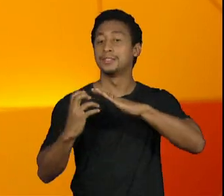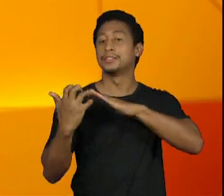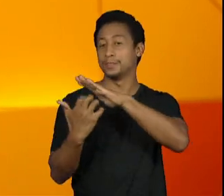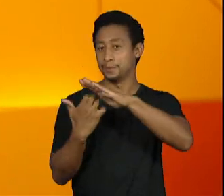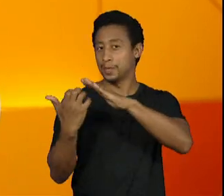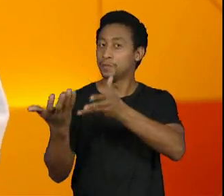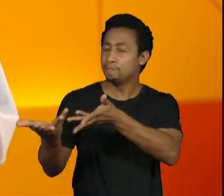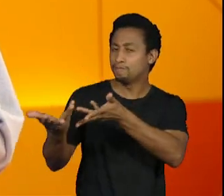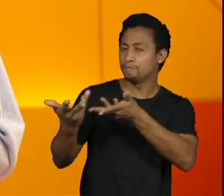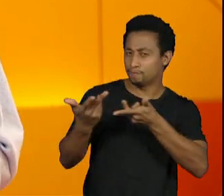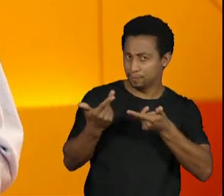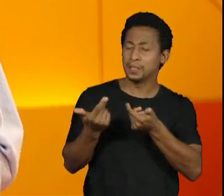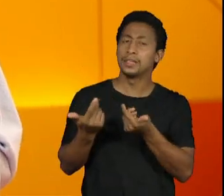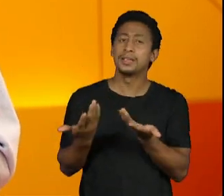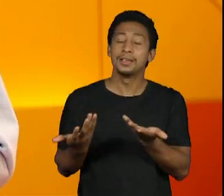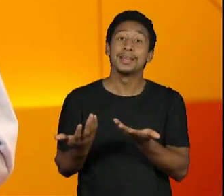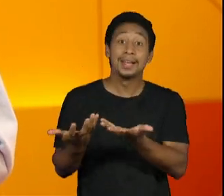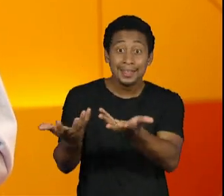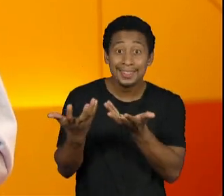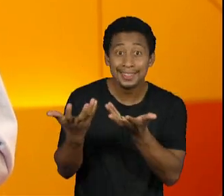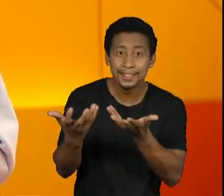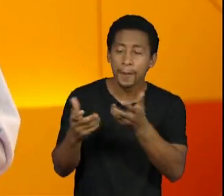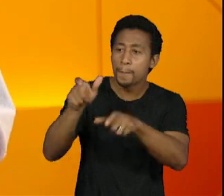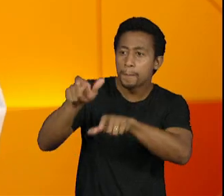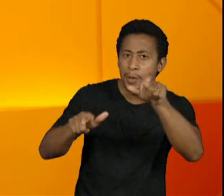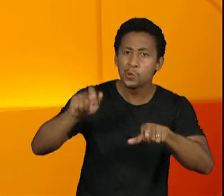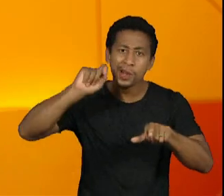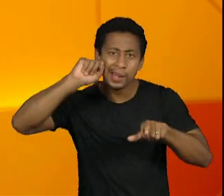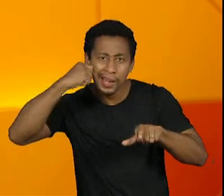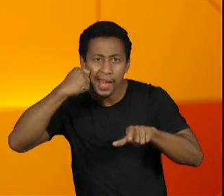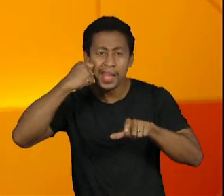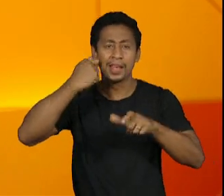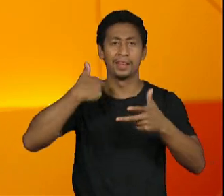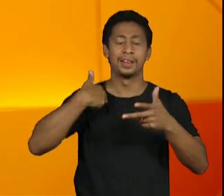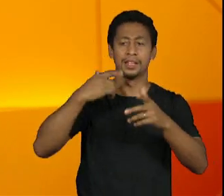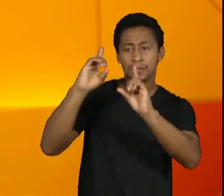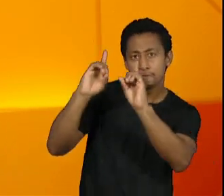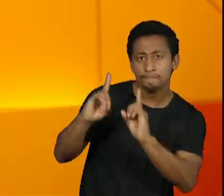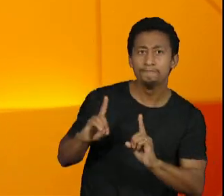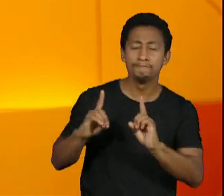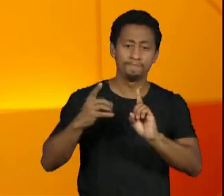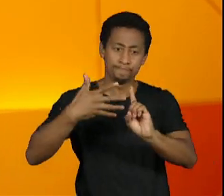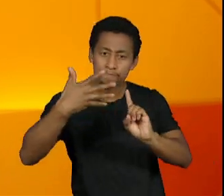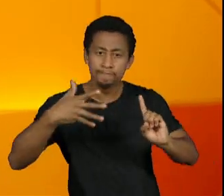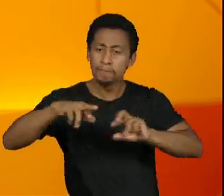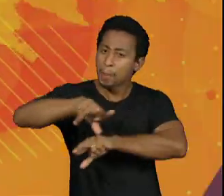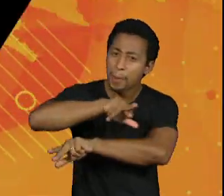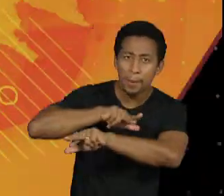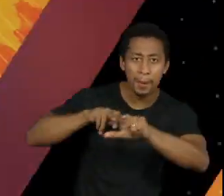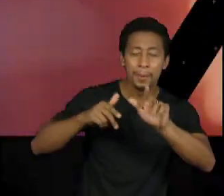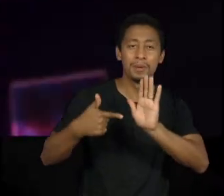diversidade tanto na formação das suas equipes como na relação com os seus clientes.